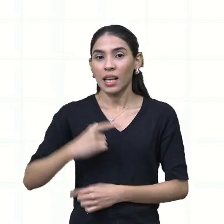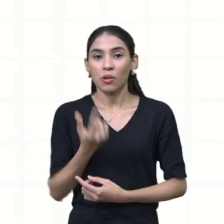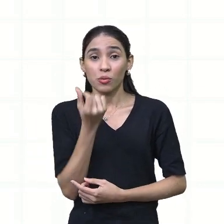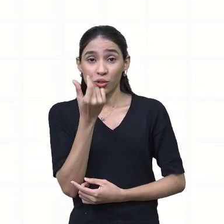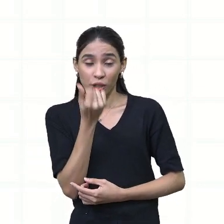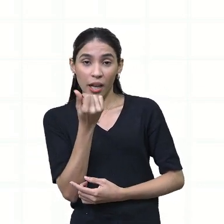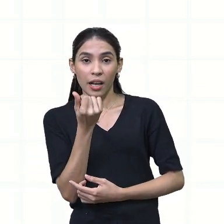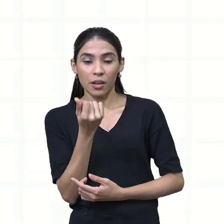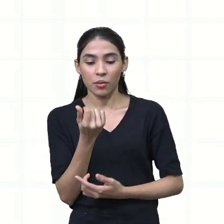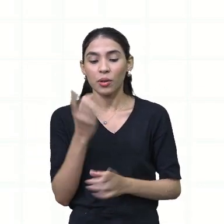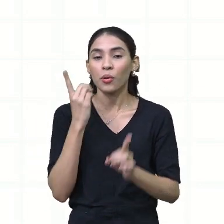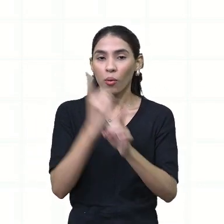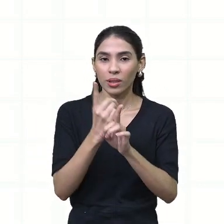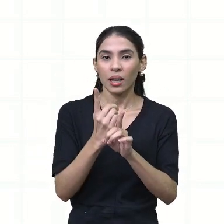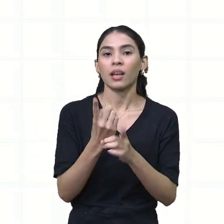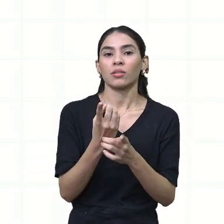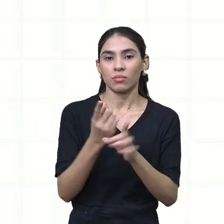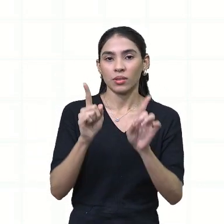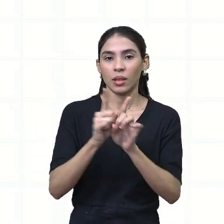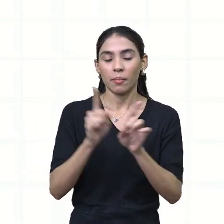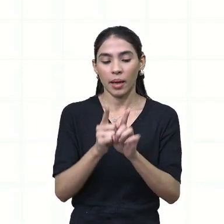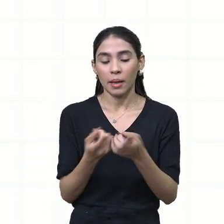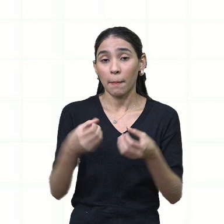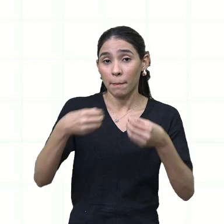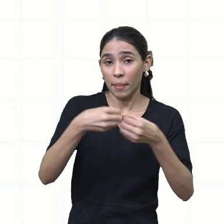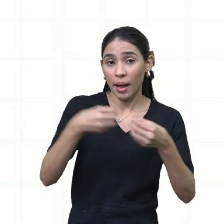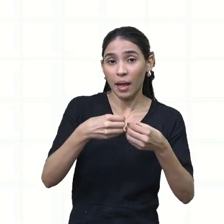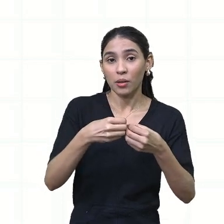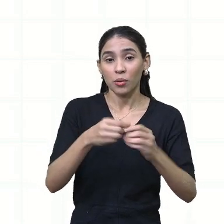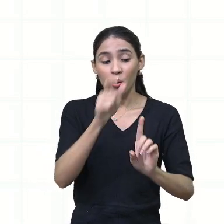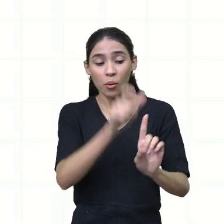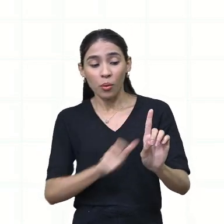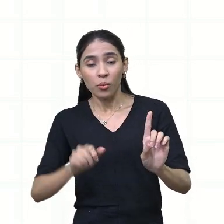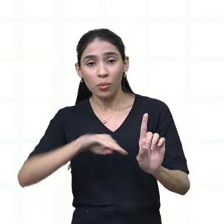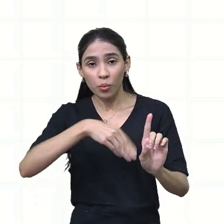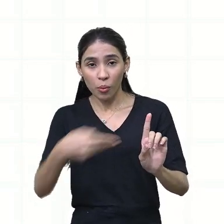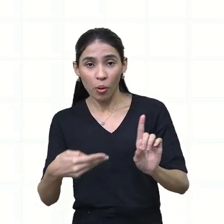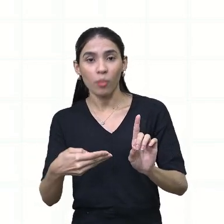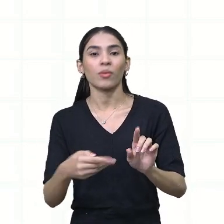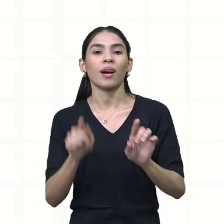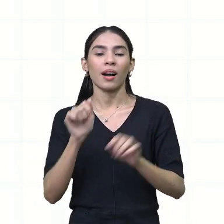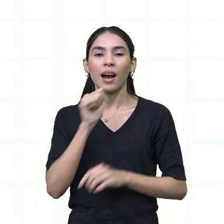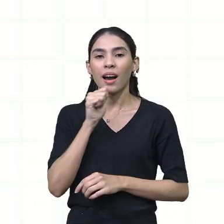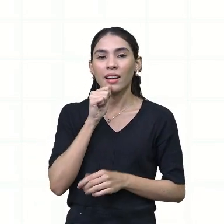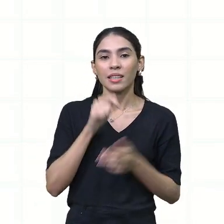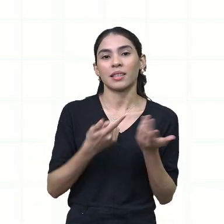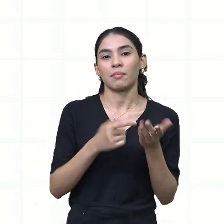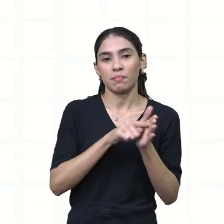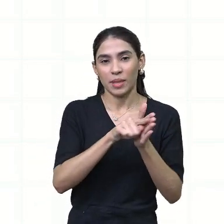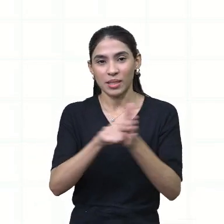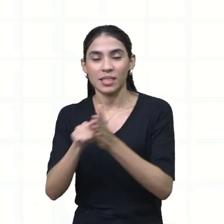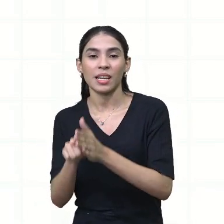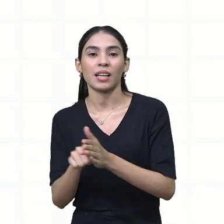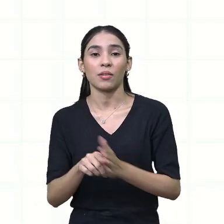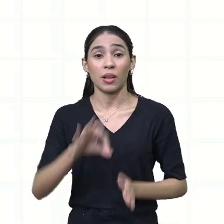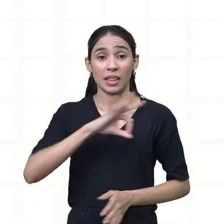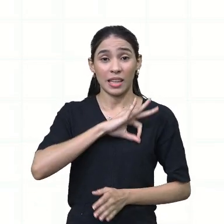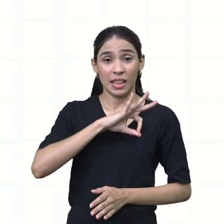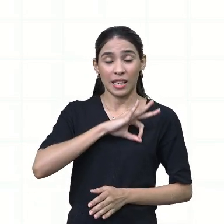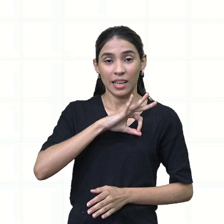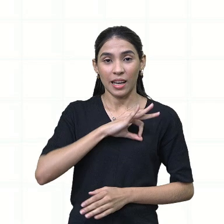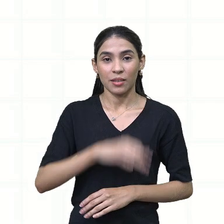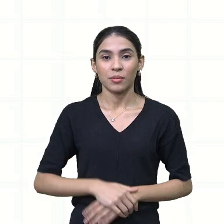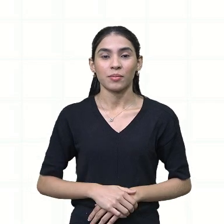dinheiro, foi encontrada junto ao corpo. O caso está sendo investigado pelo delegado do